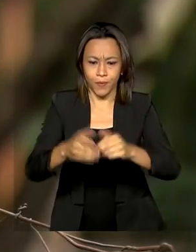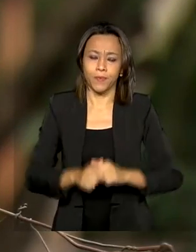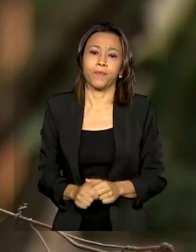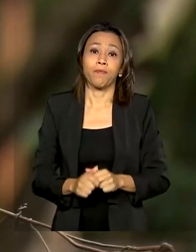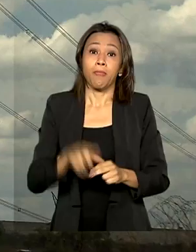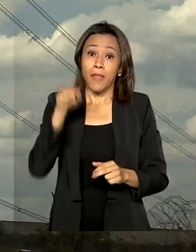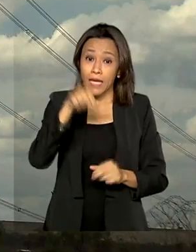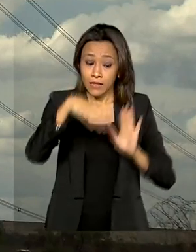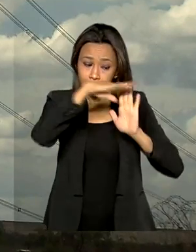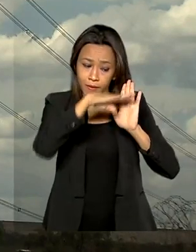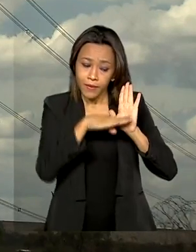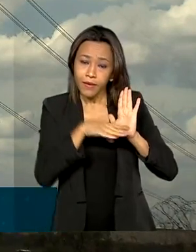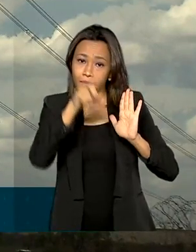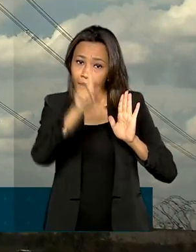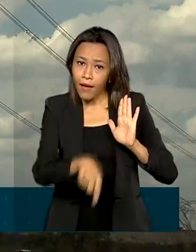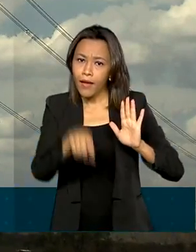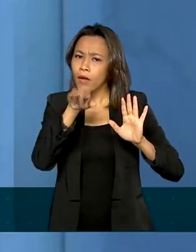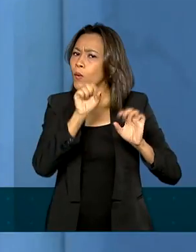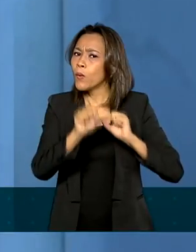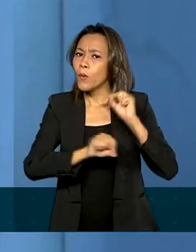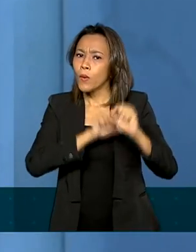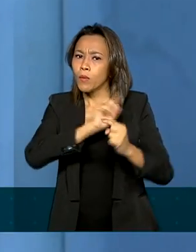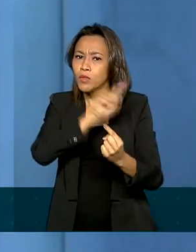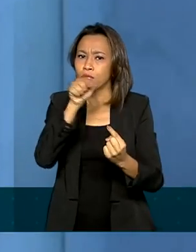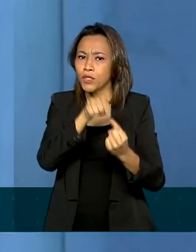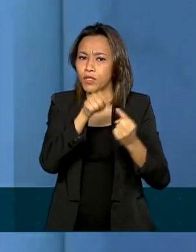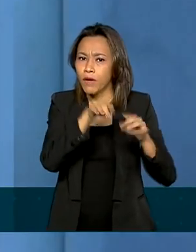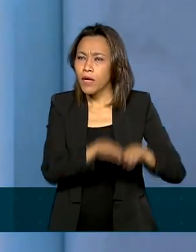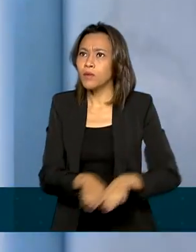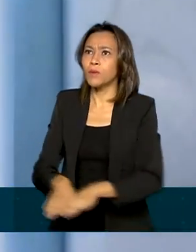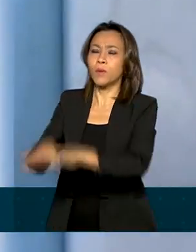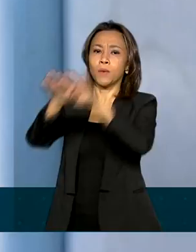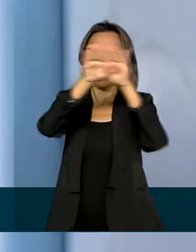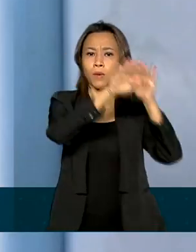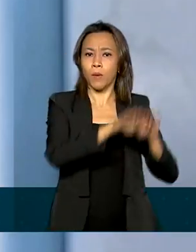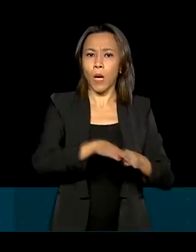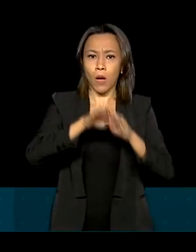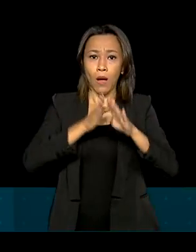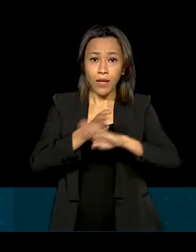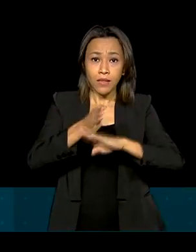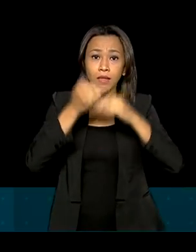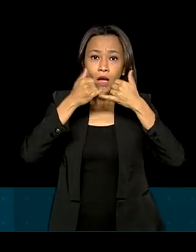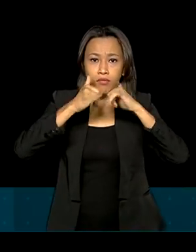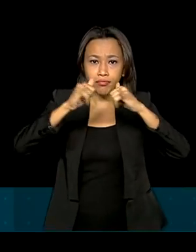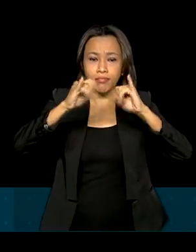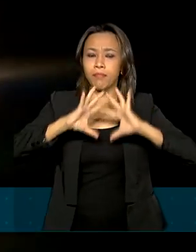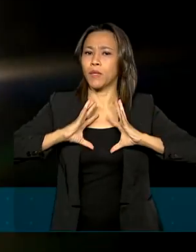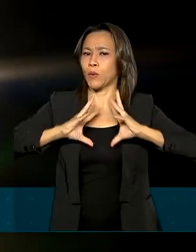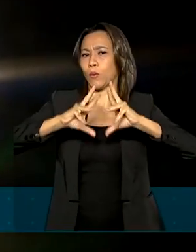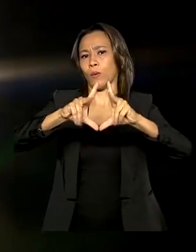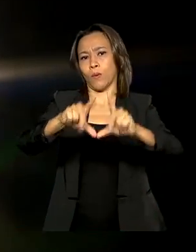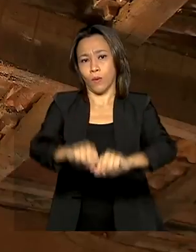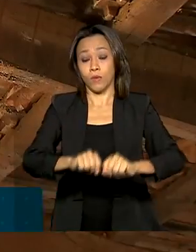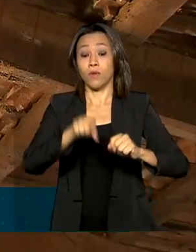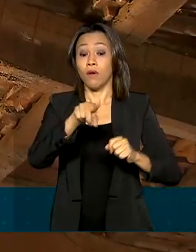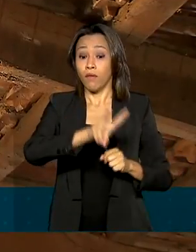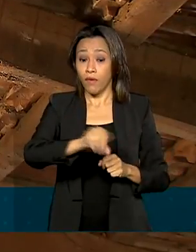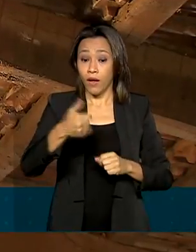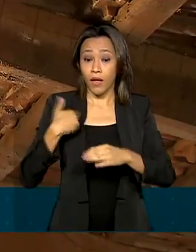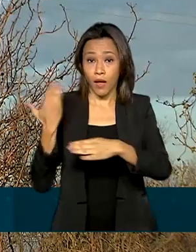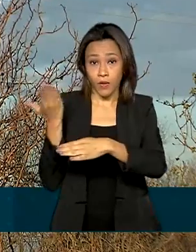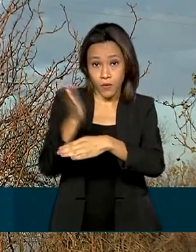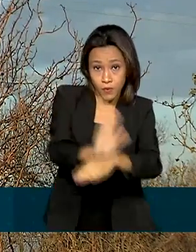faz parte do programa de universalização do acesso à energia do governo federal e vai beneficiar cerca de 800